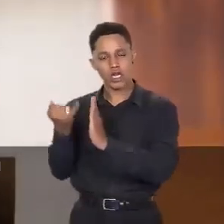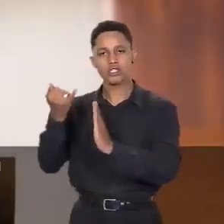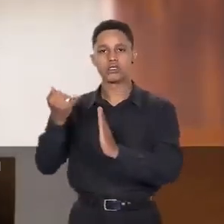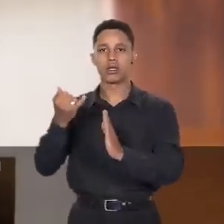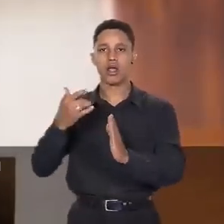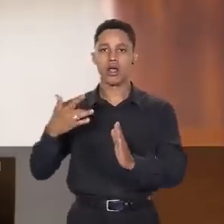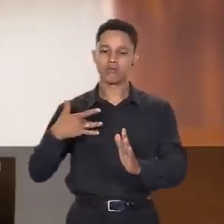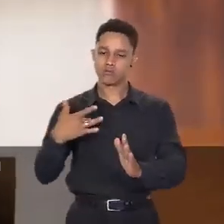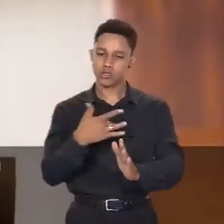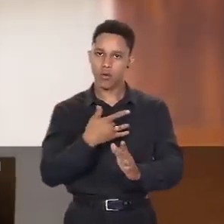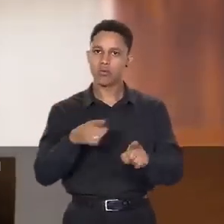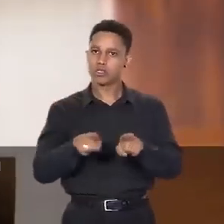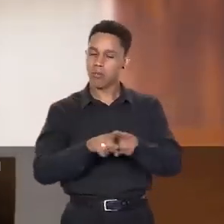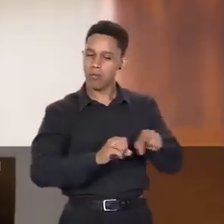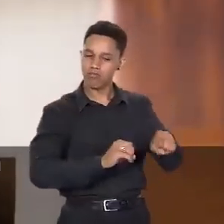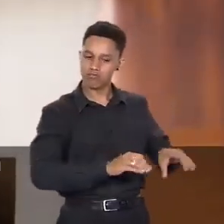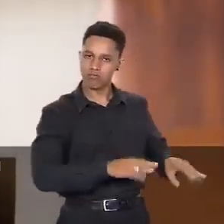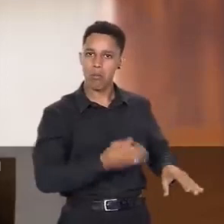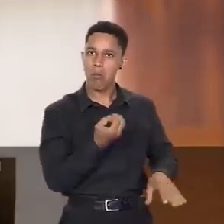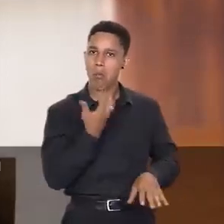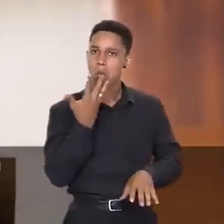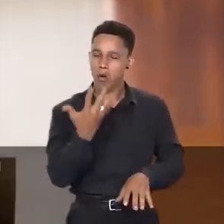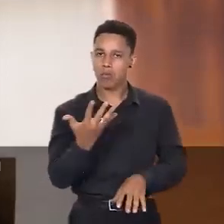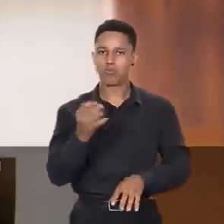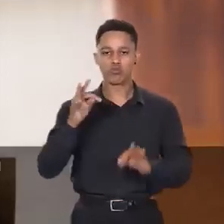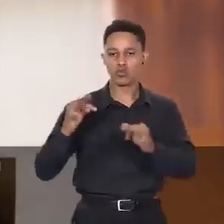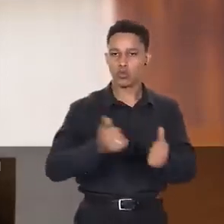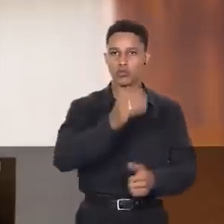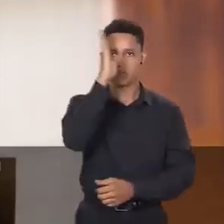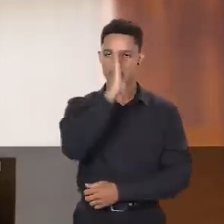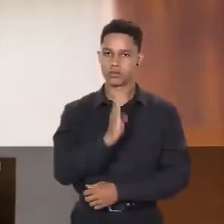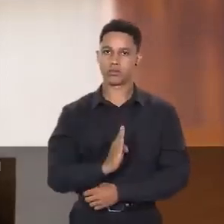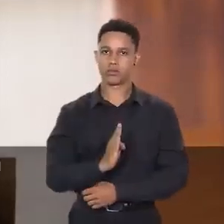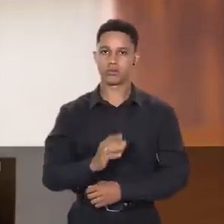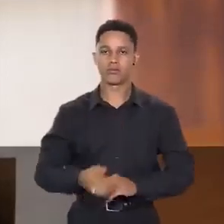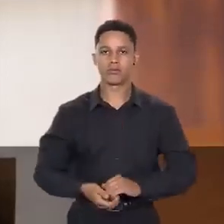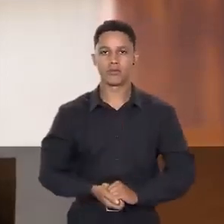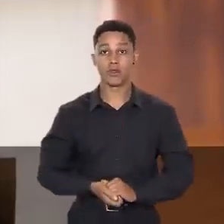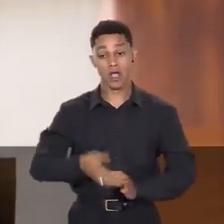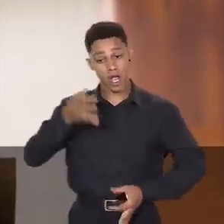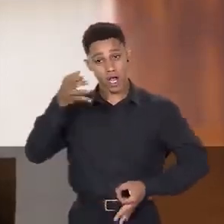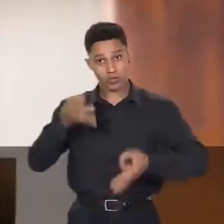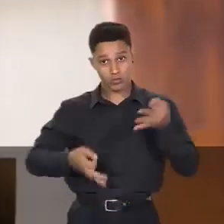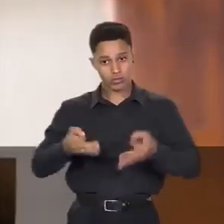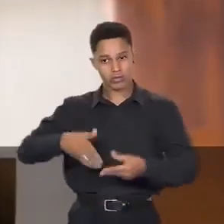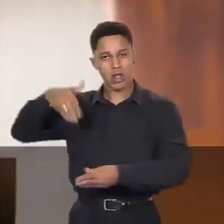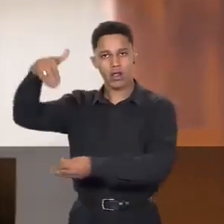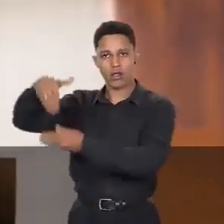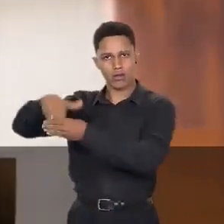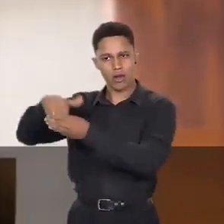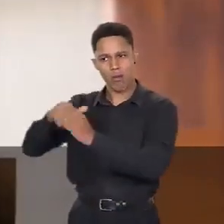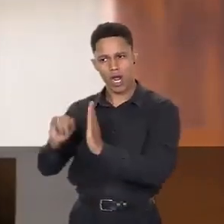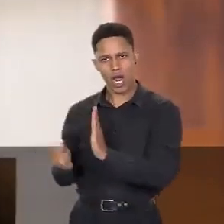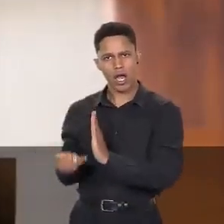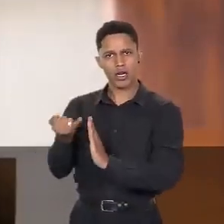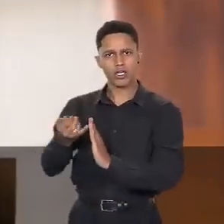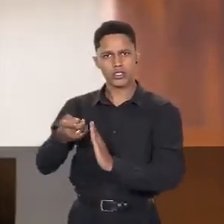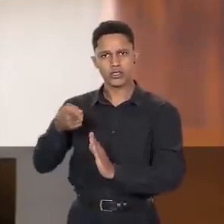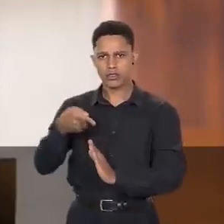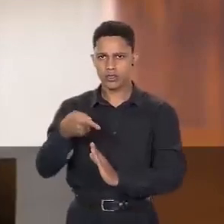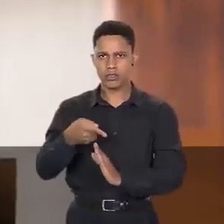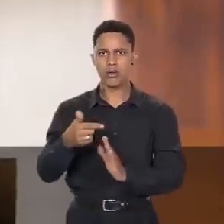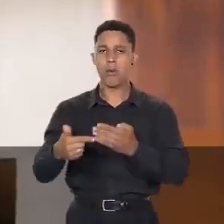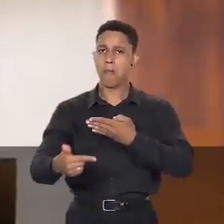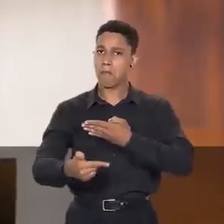da saúde de todos os brasileiros e brasileiras. A justiça eleitoral garantirá que o